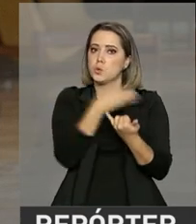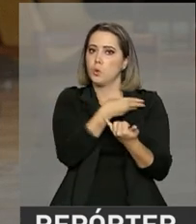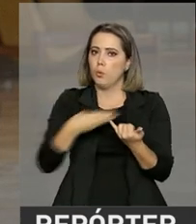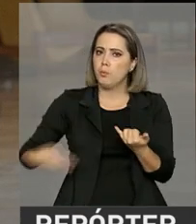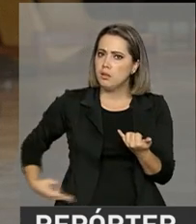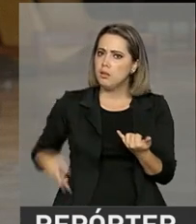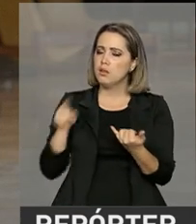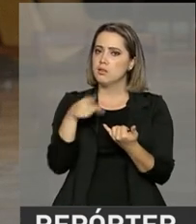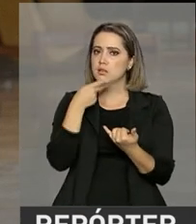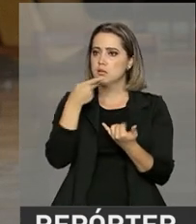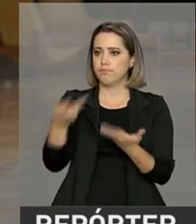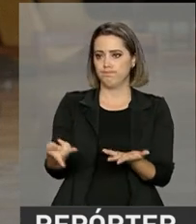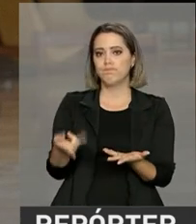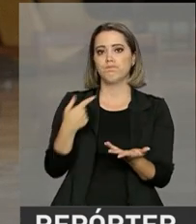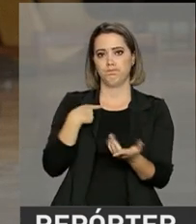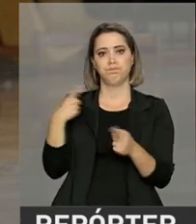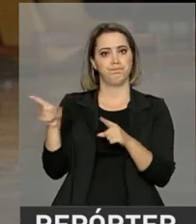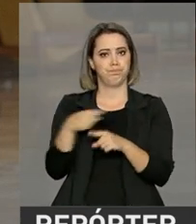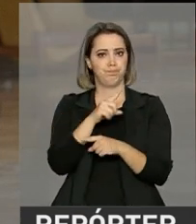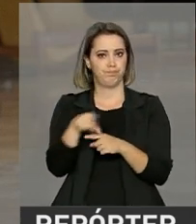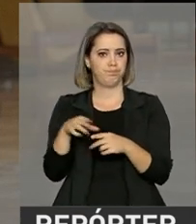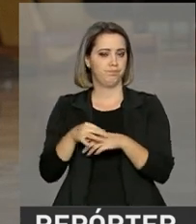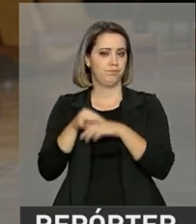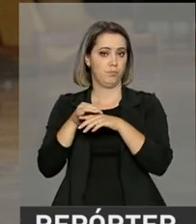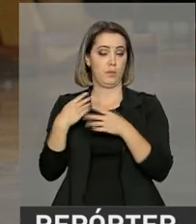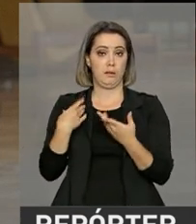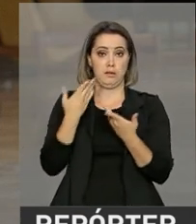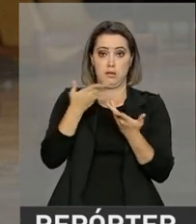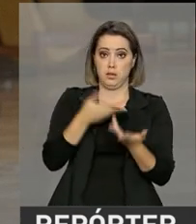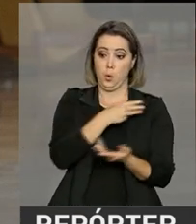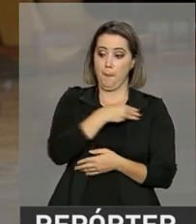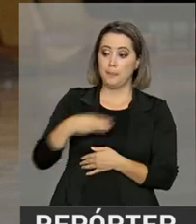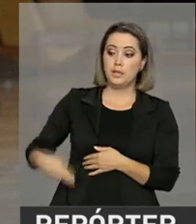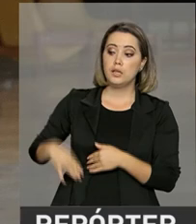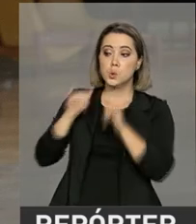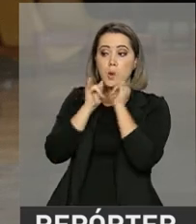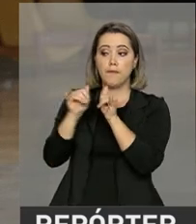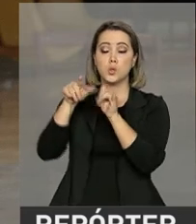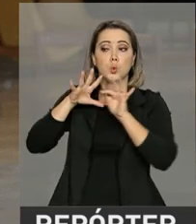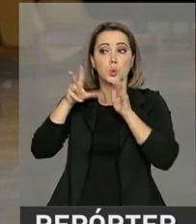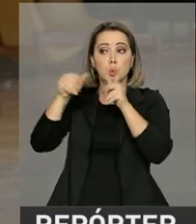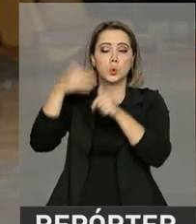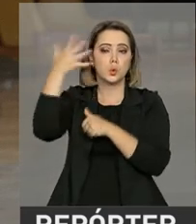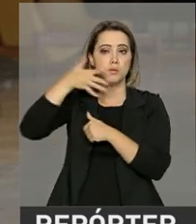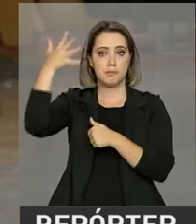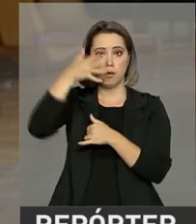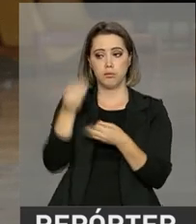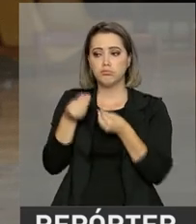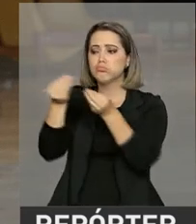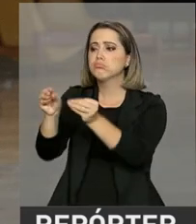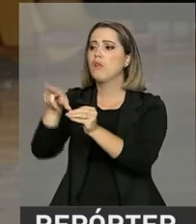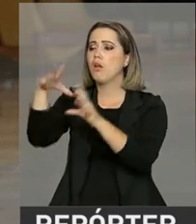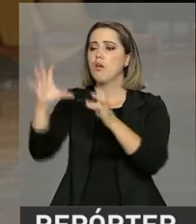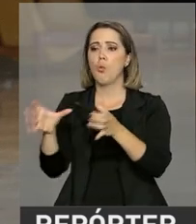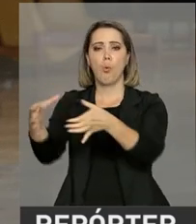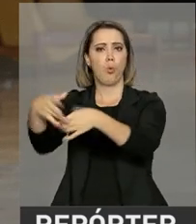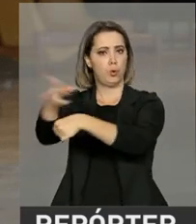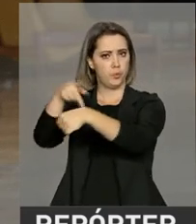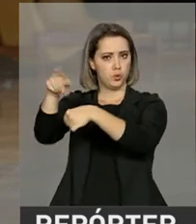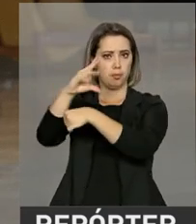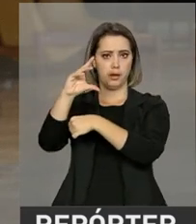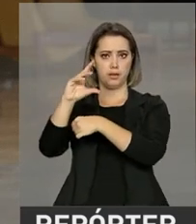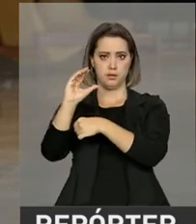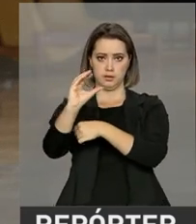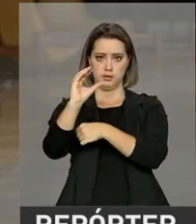Maggi, o Brasil dará todas as informações aos chineses o mais rápido possível. Até receber essas informações,